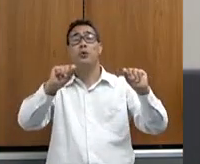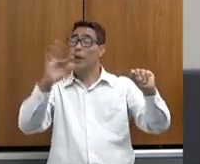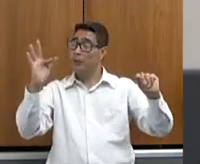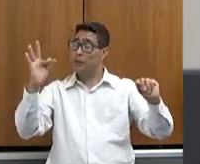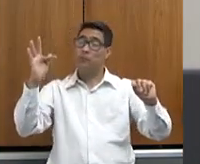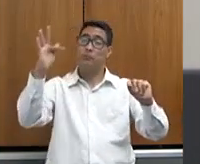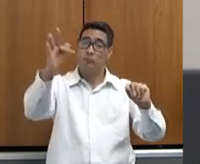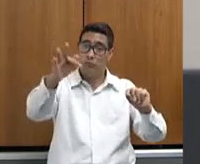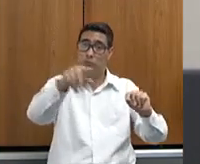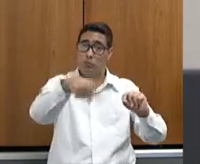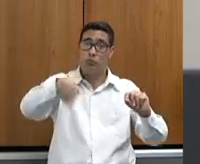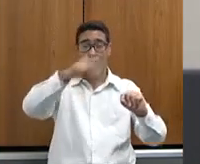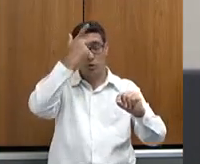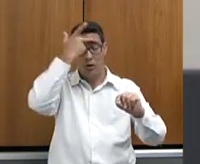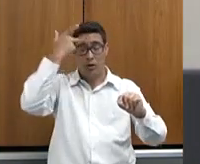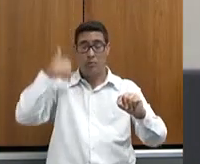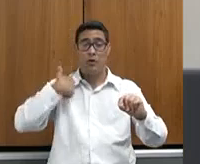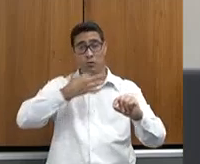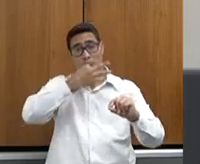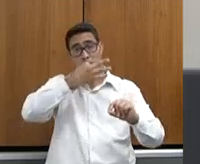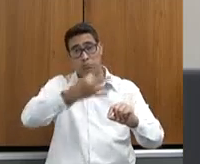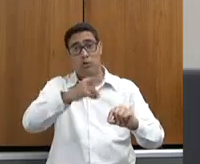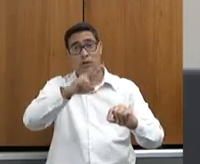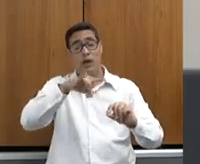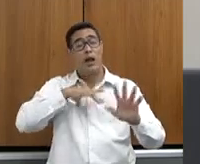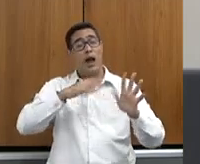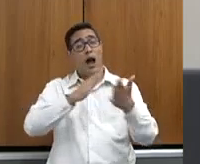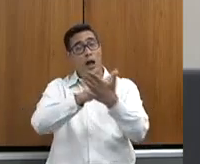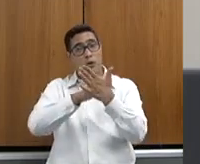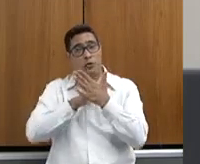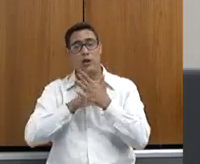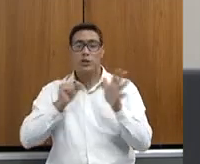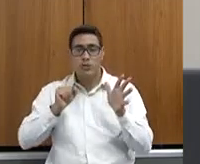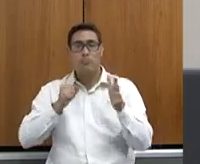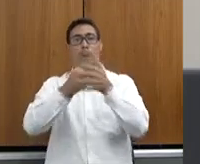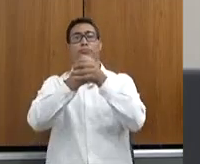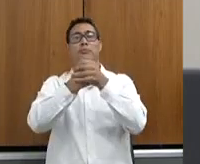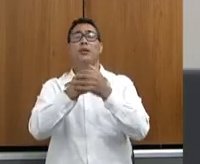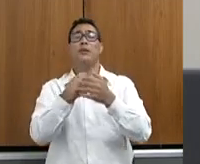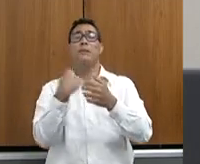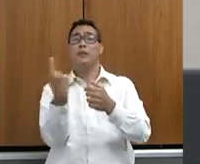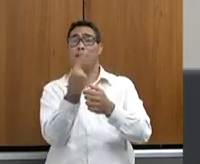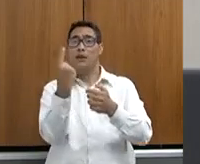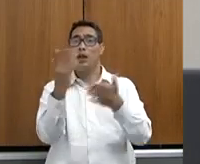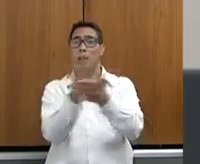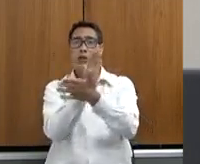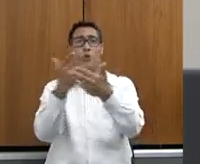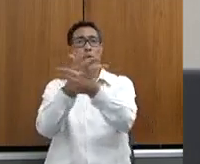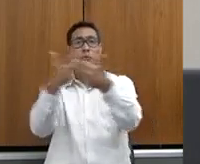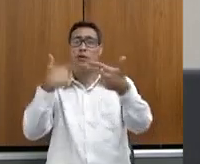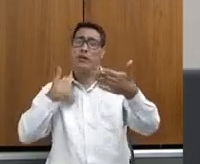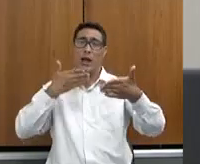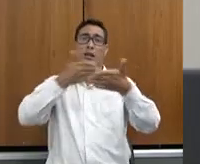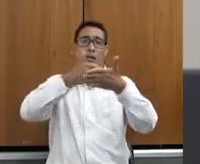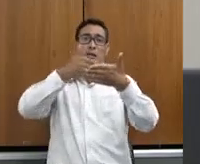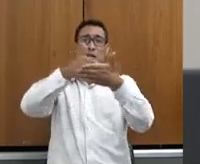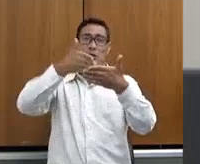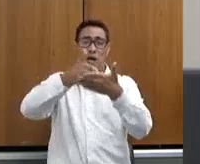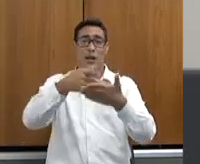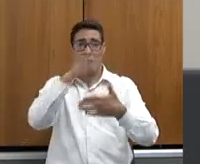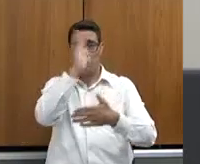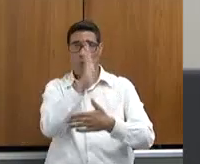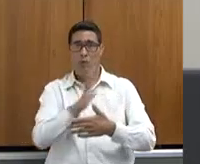vão nos defender das barreiras ambientais que estão querendo impor o Brasil por questões ideológicas.